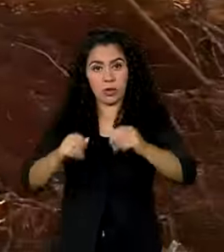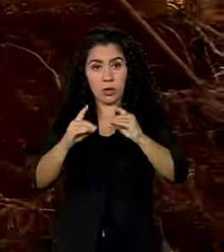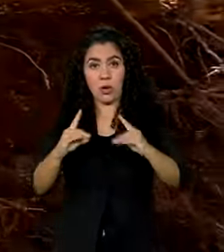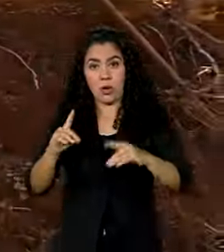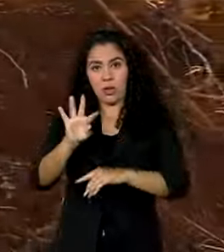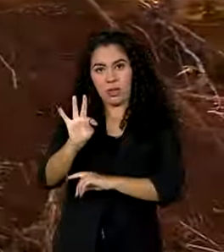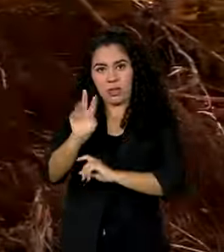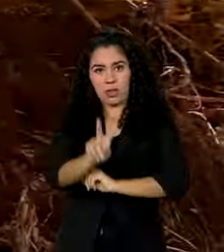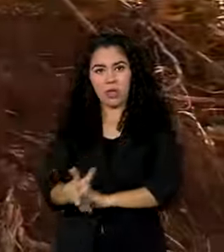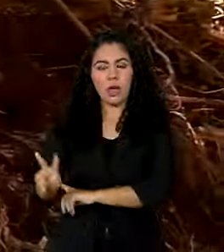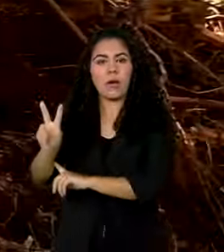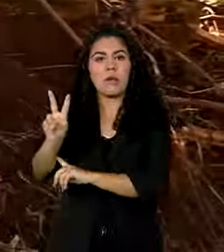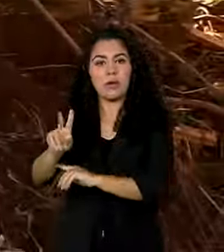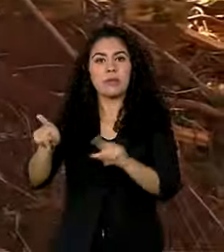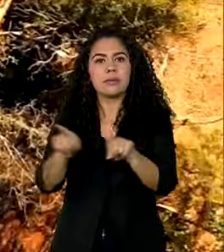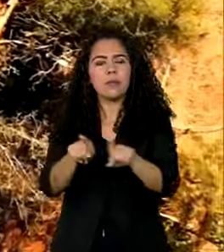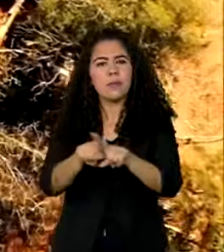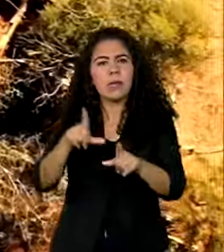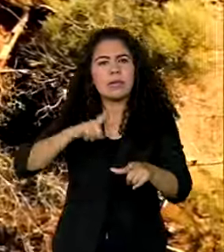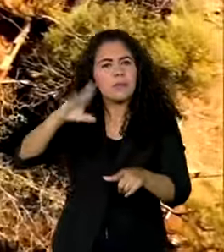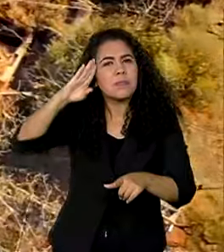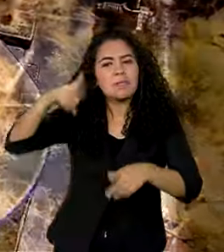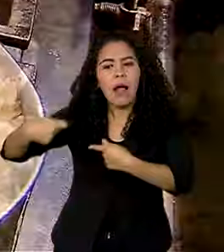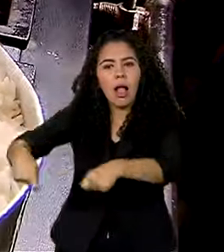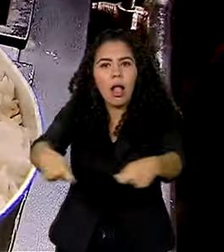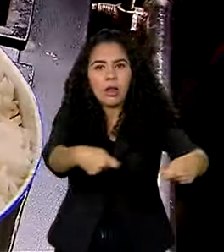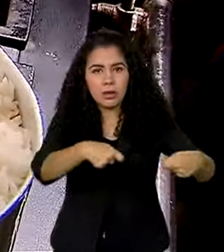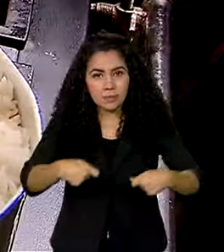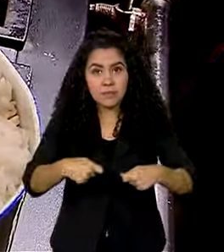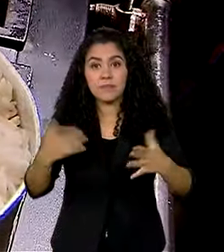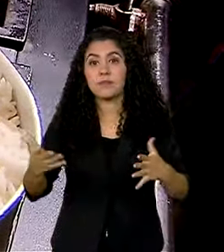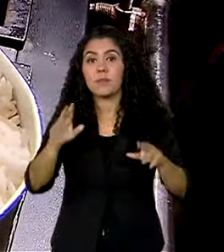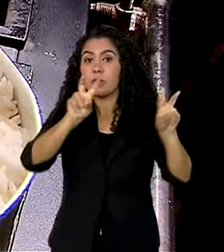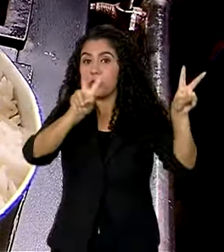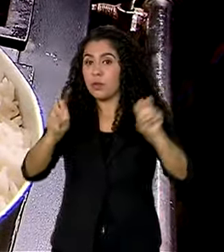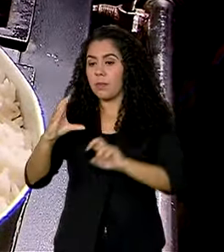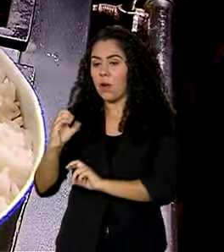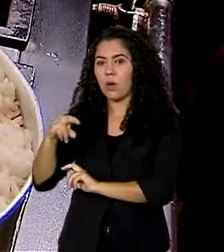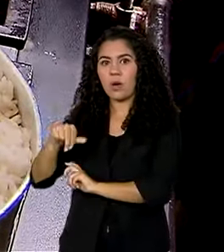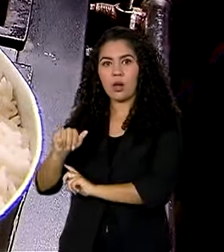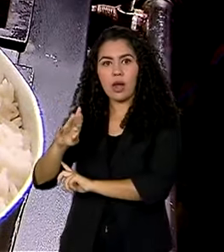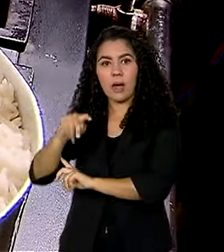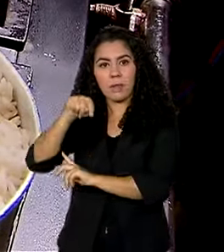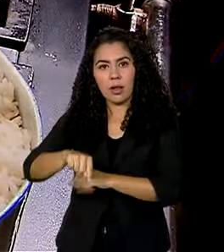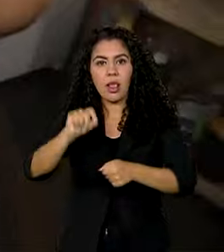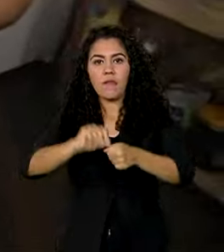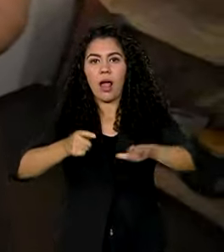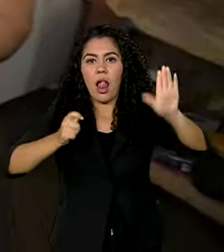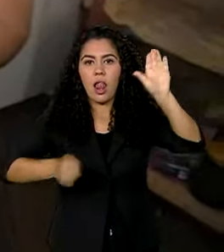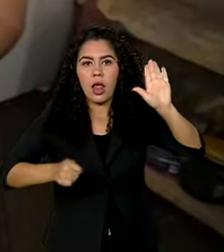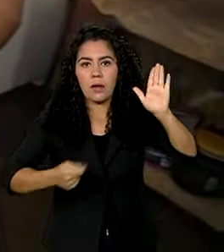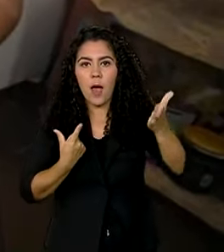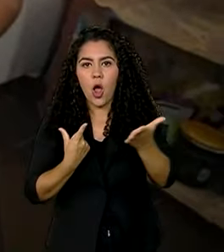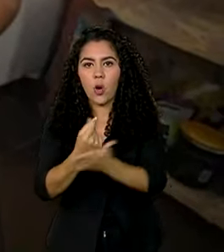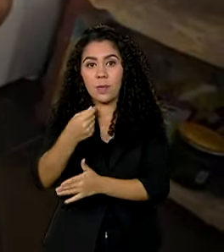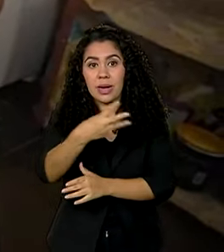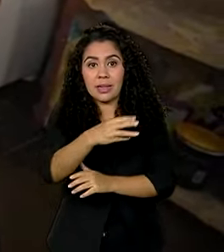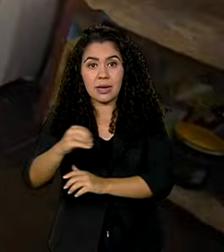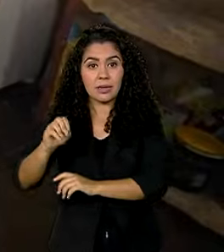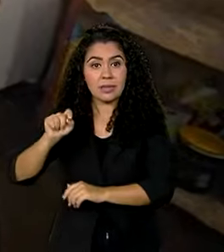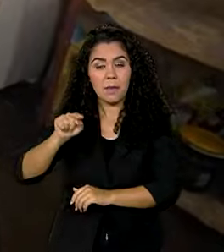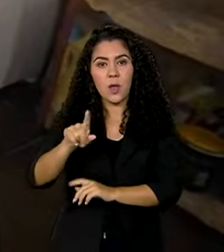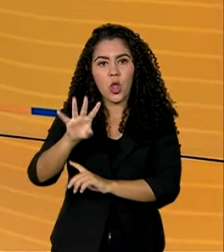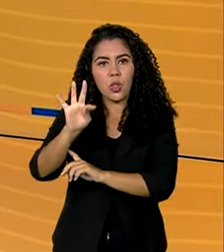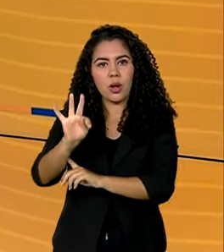escuta principais demandas da região. Conab realiza esta semana leilão para compra de até 300 mil